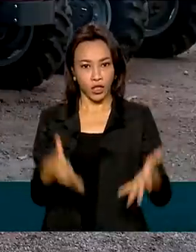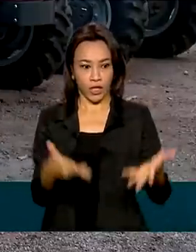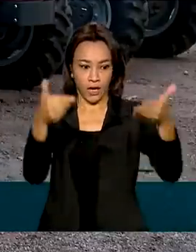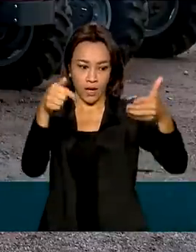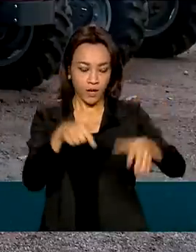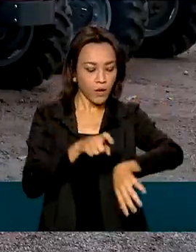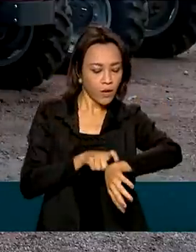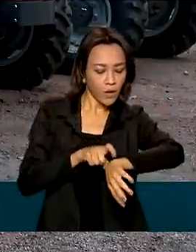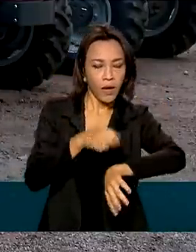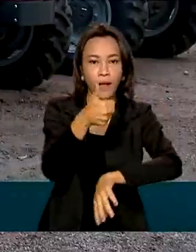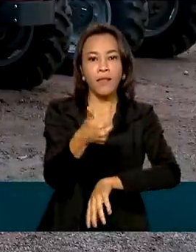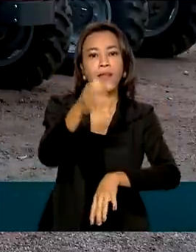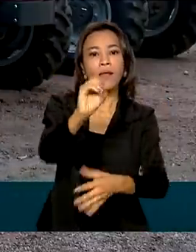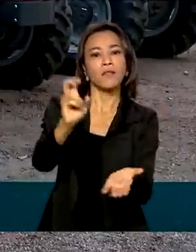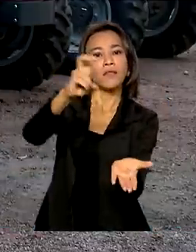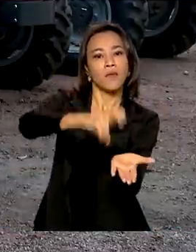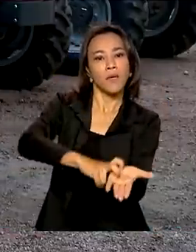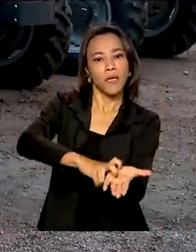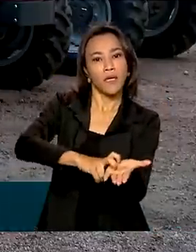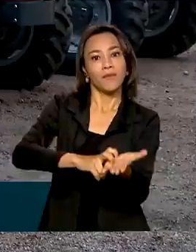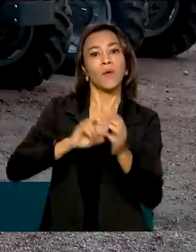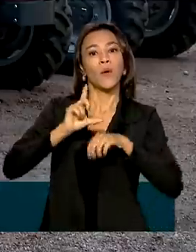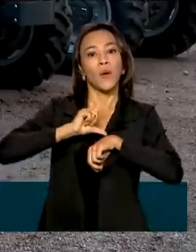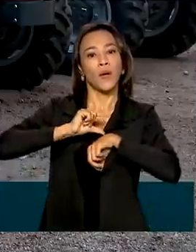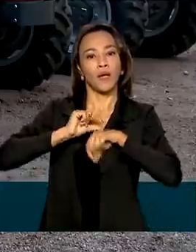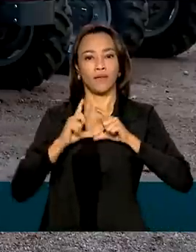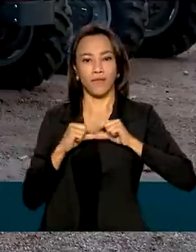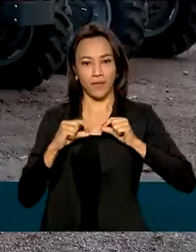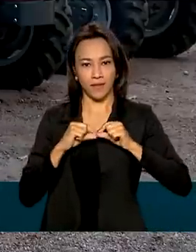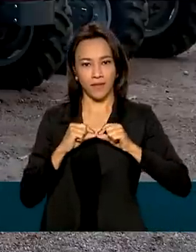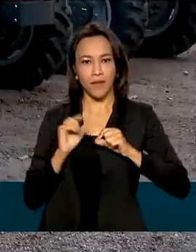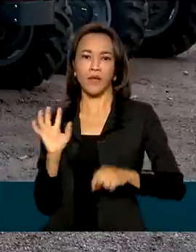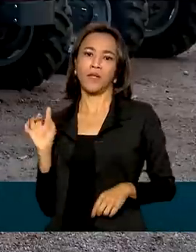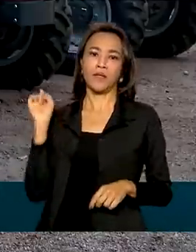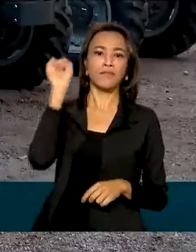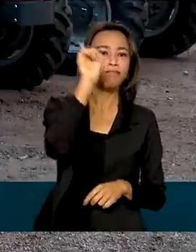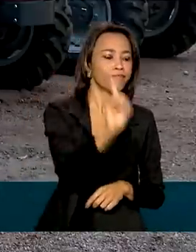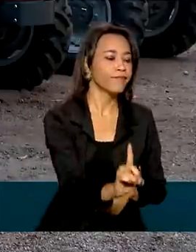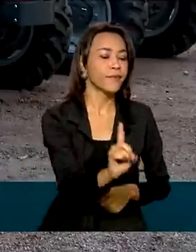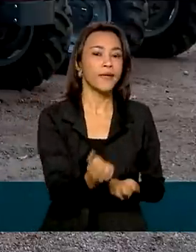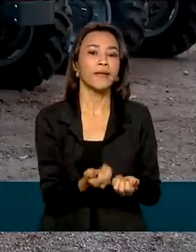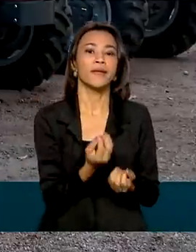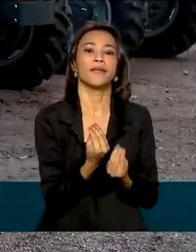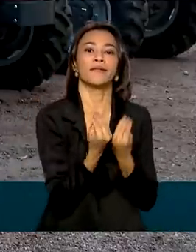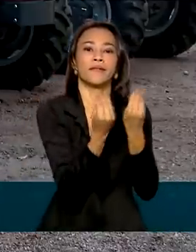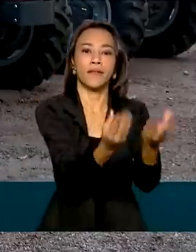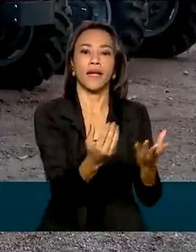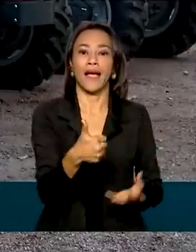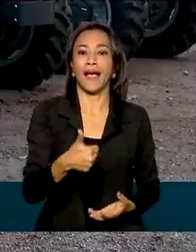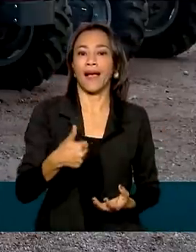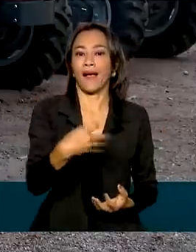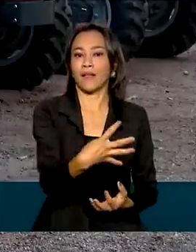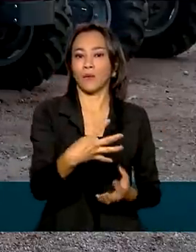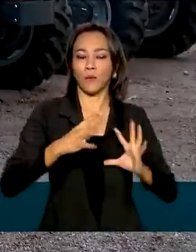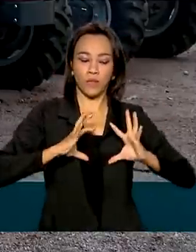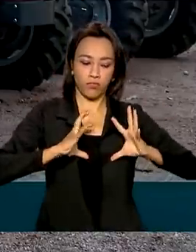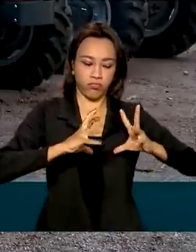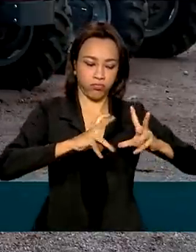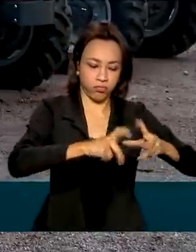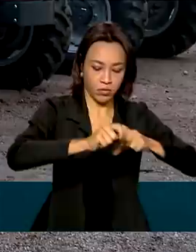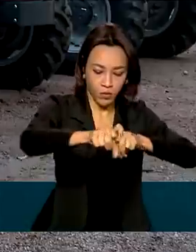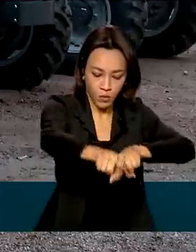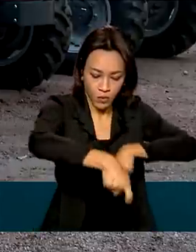às 10 horas da manhã no horário de Brasília. Ele vem fazer a entrega de 14 tratores a indígenas que trabalham com